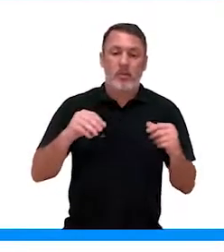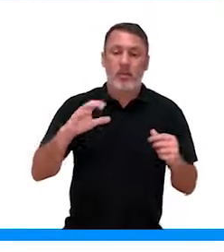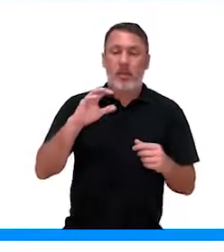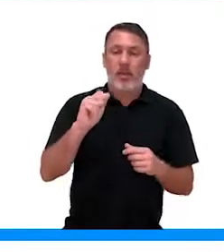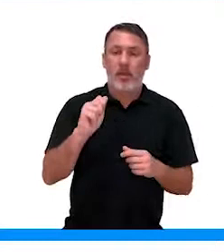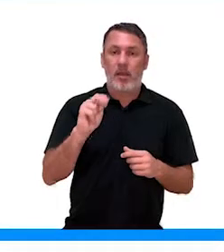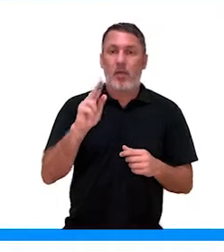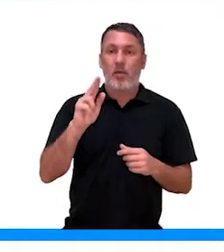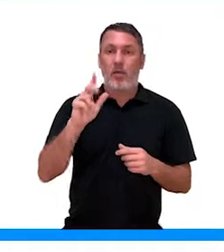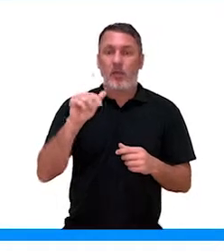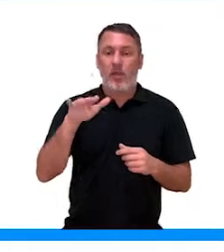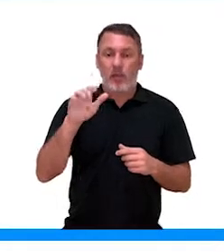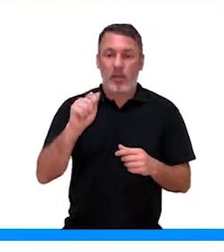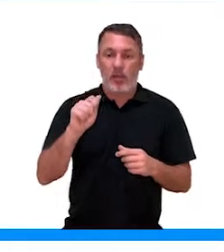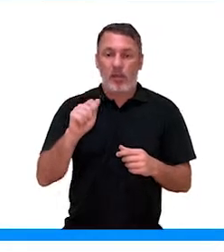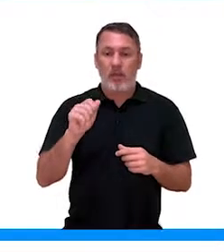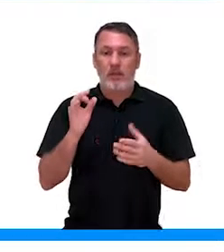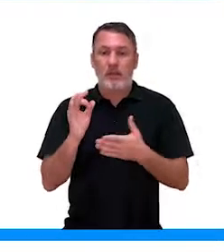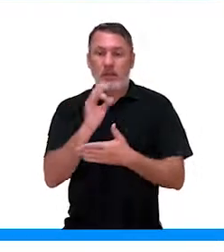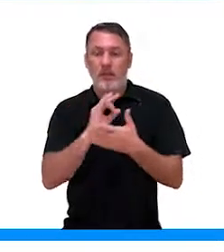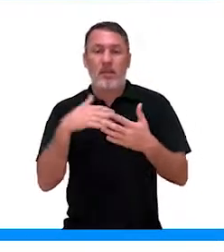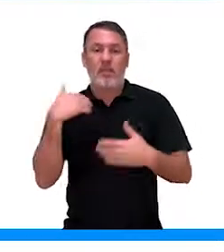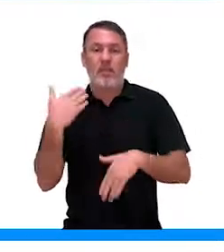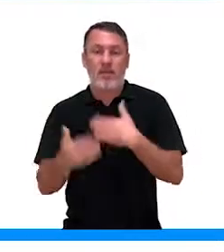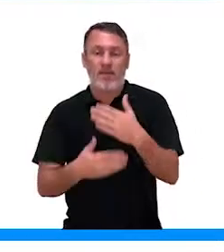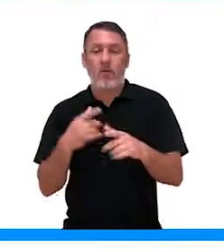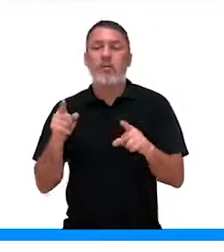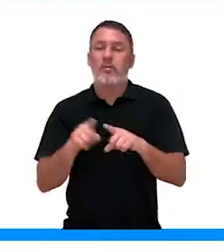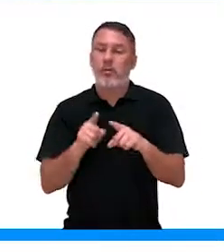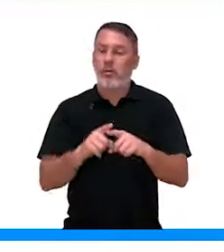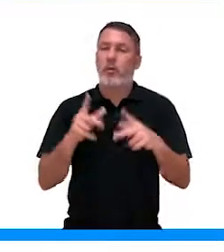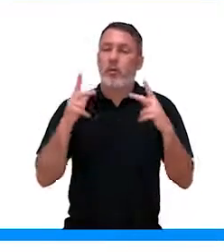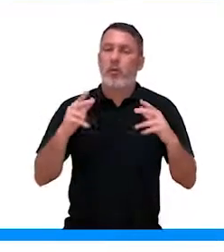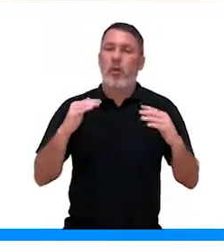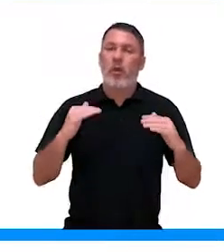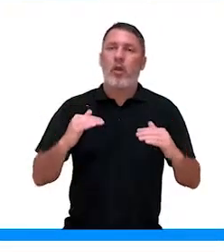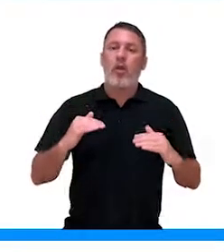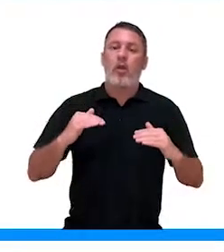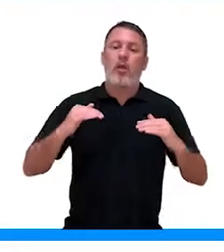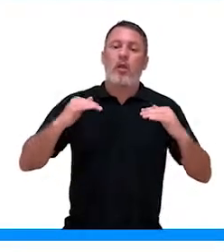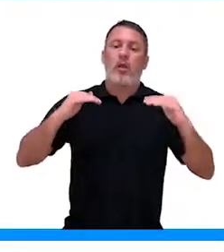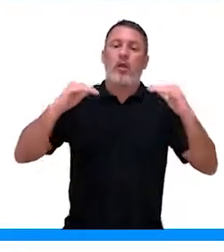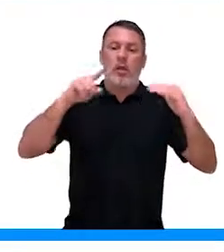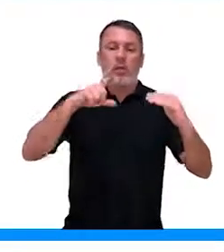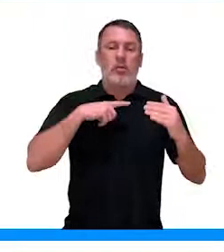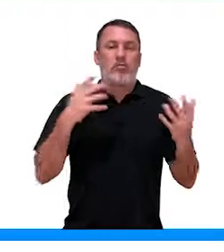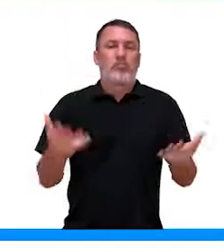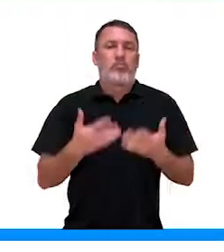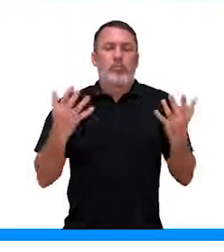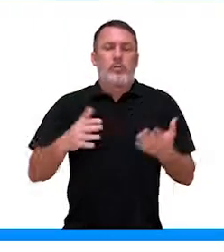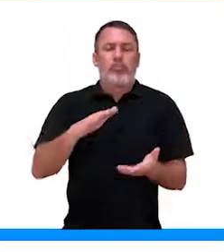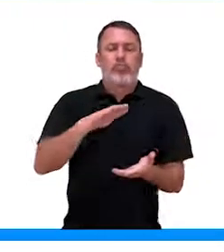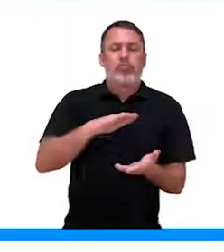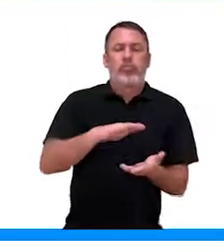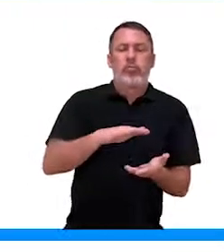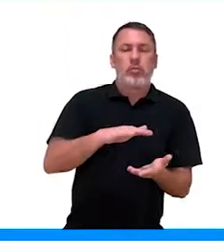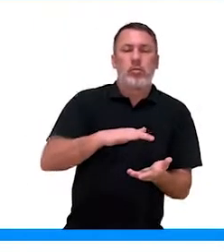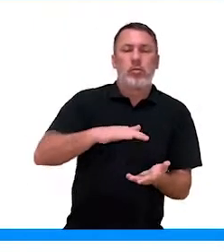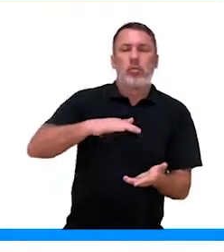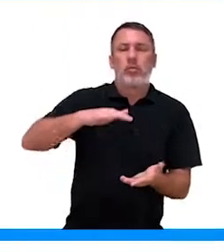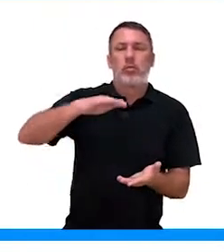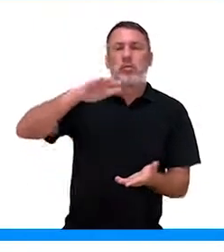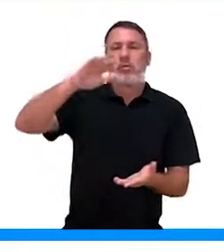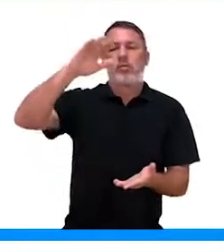As giberelinas, elas também estão relacionadas com o crescimento, tá? Então, elas estimulam o crescimento de plantas anãs